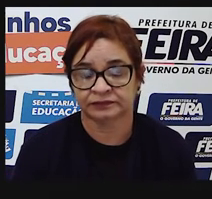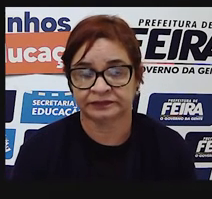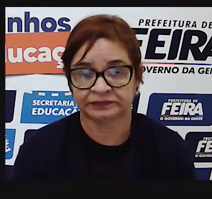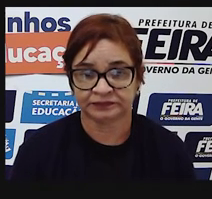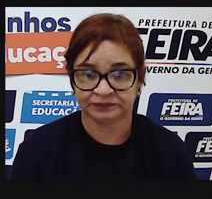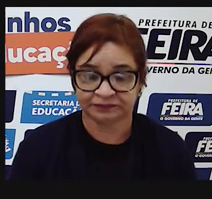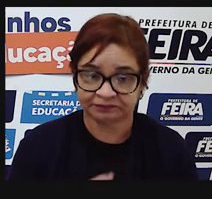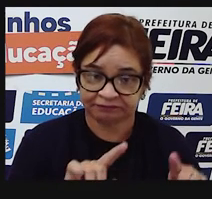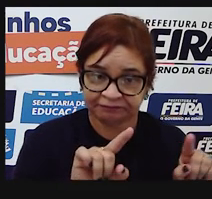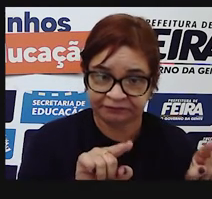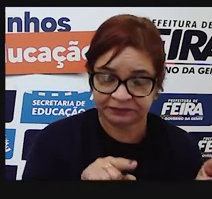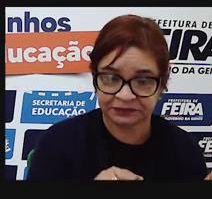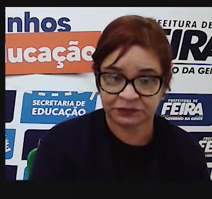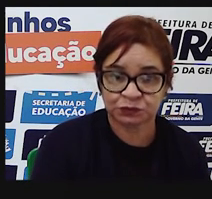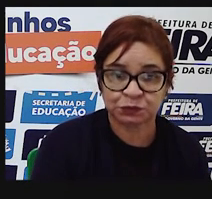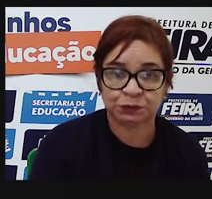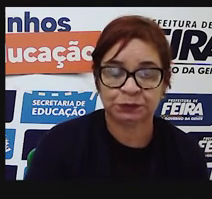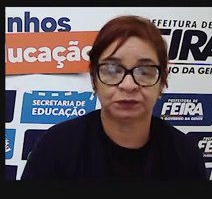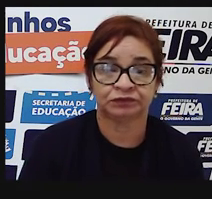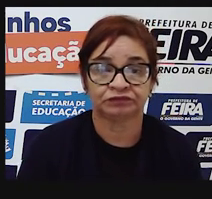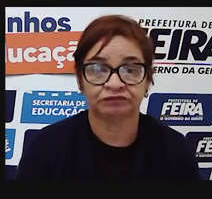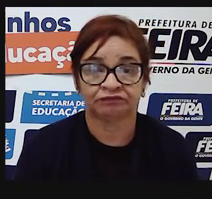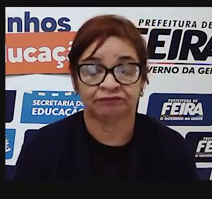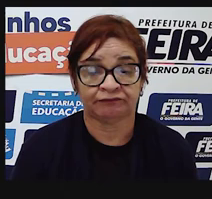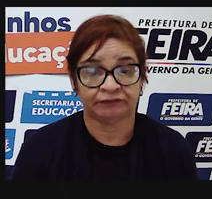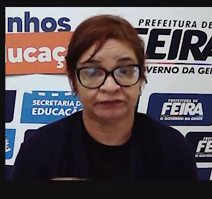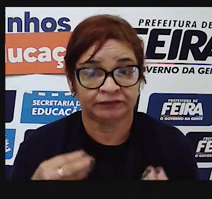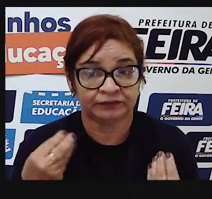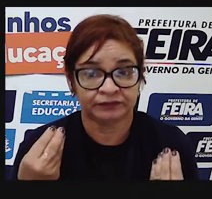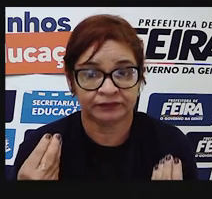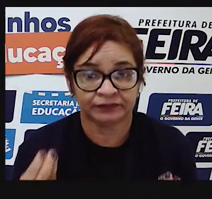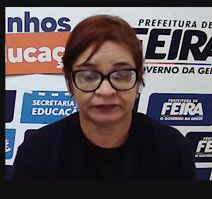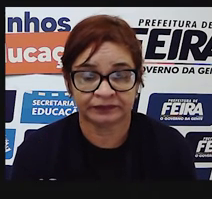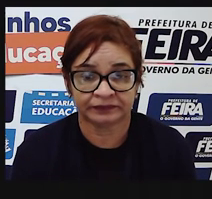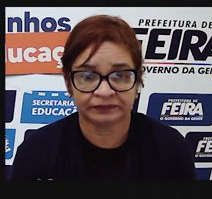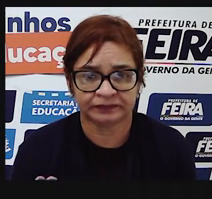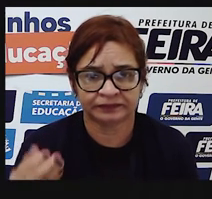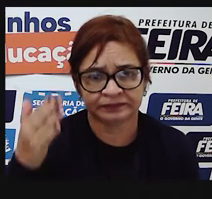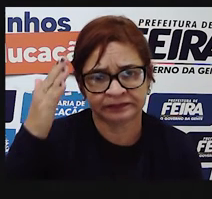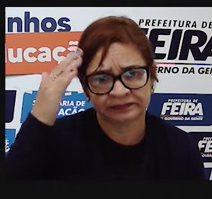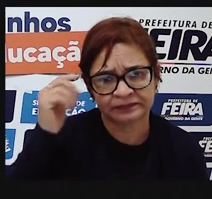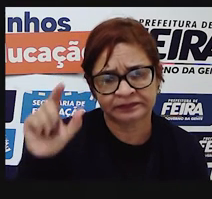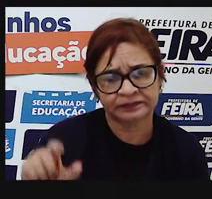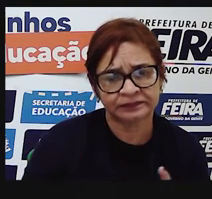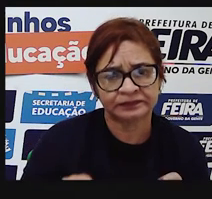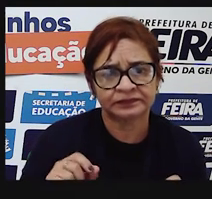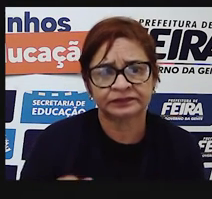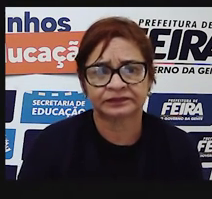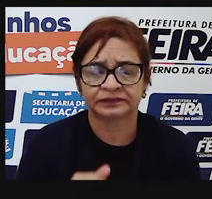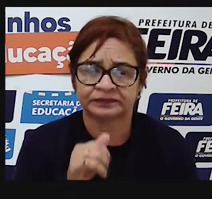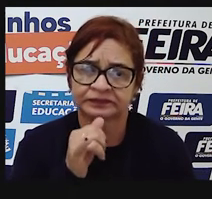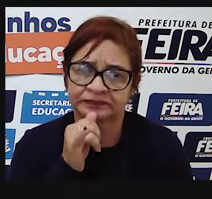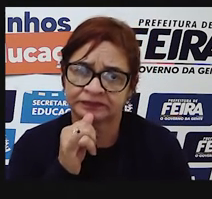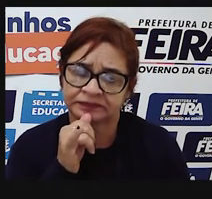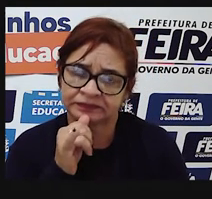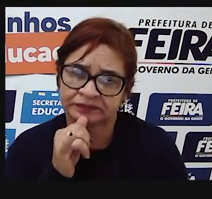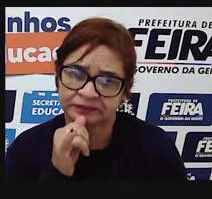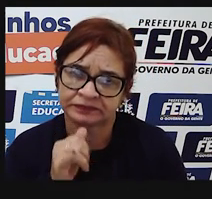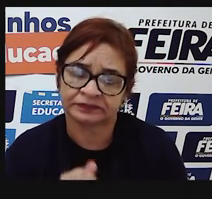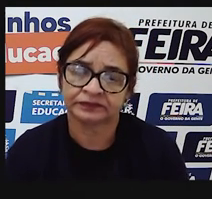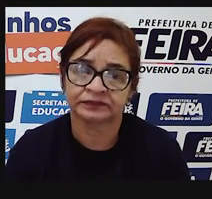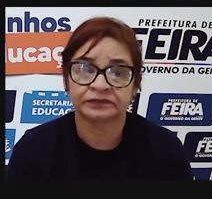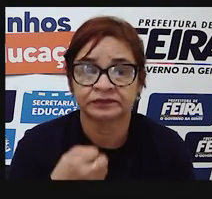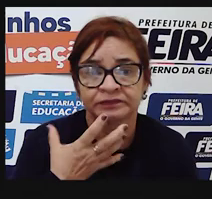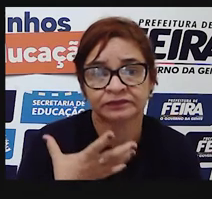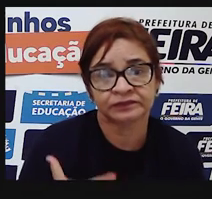explicativas ou retificativas como a saber, isto é, por exemplo, ou seja, ou